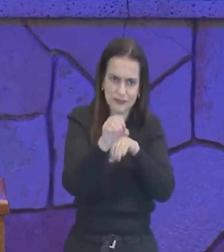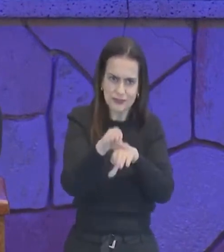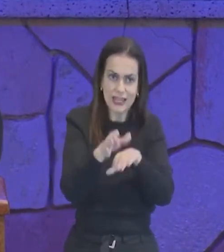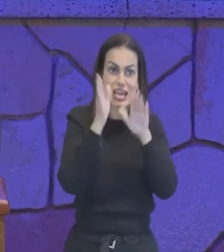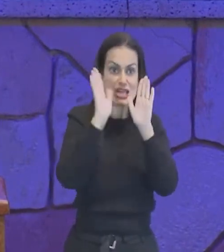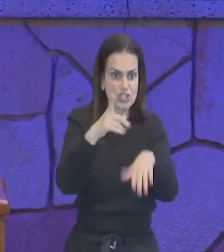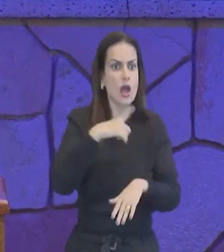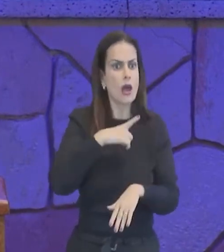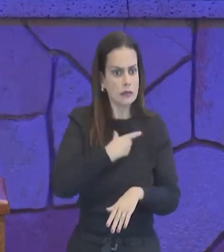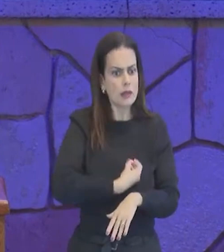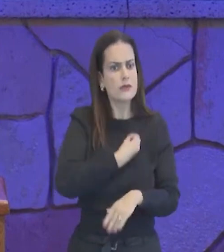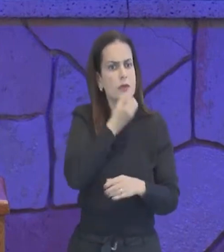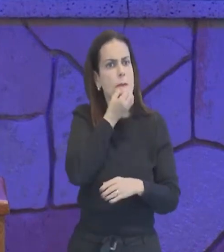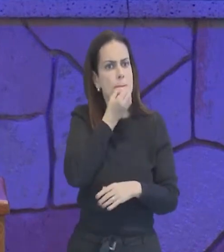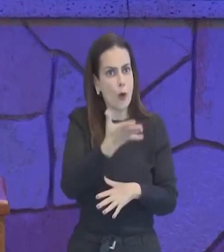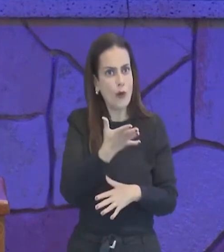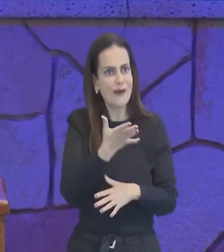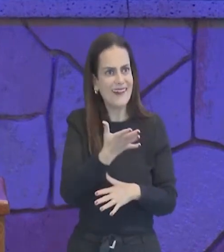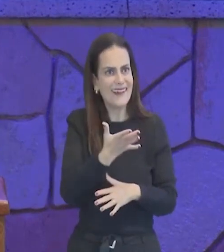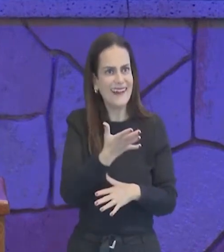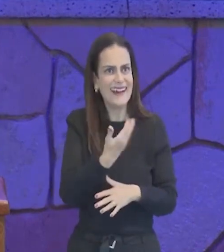apresenta, algumas boas e,